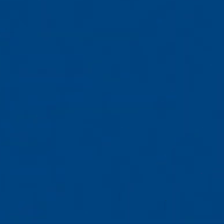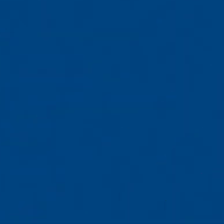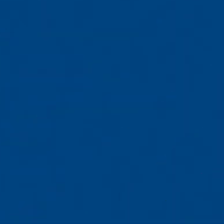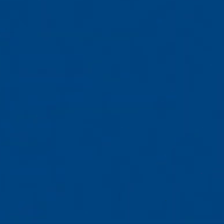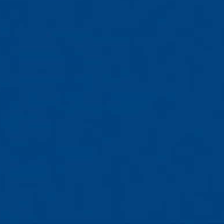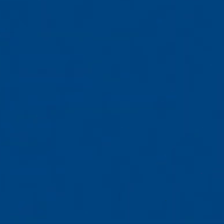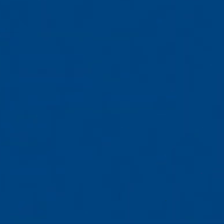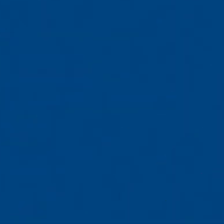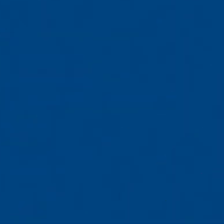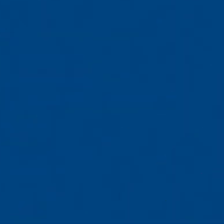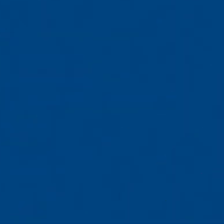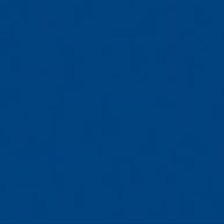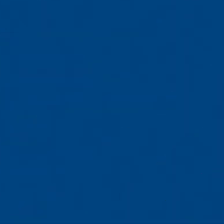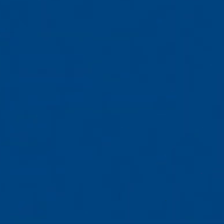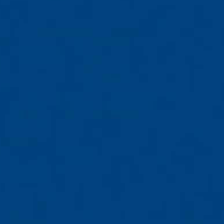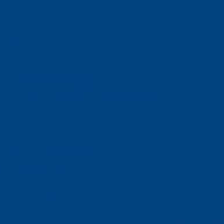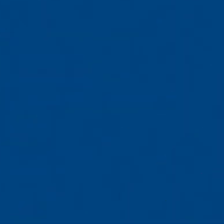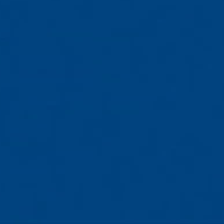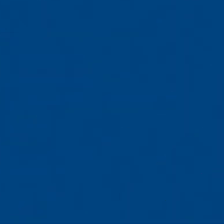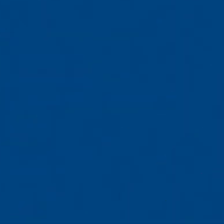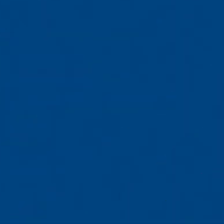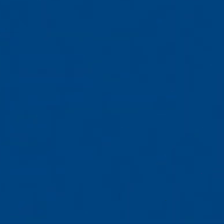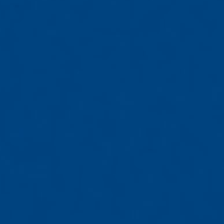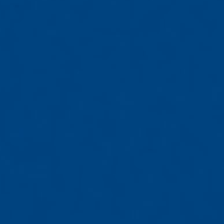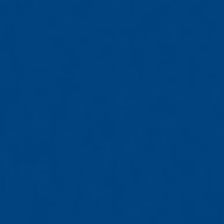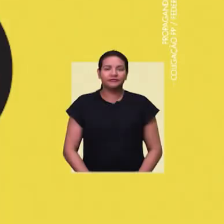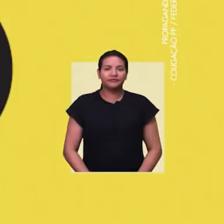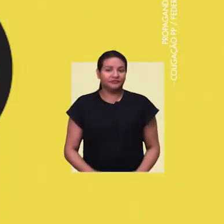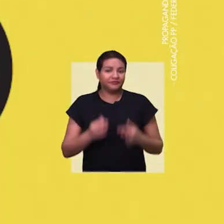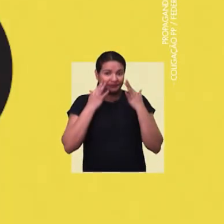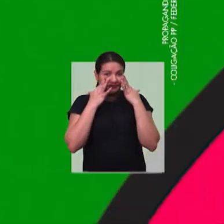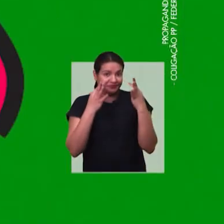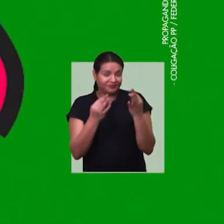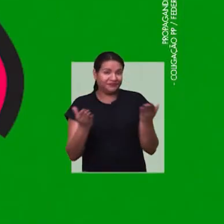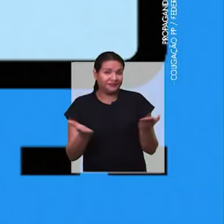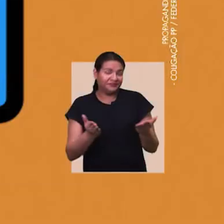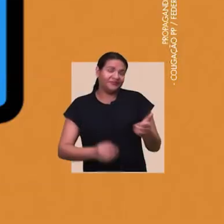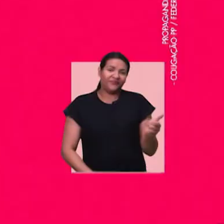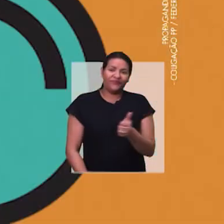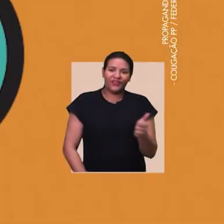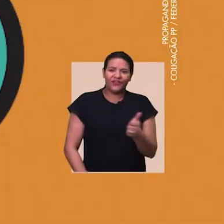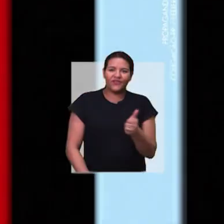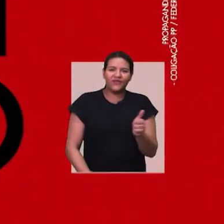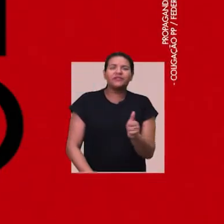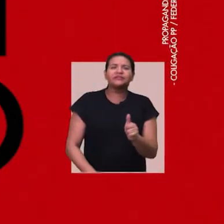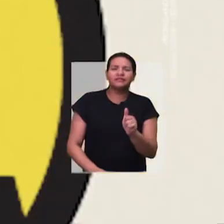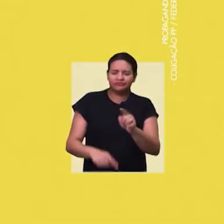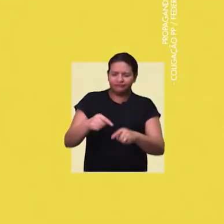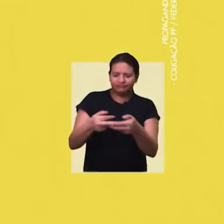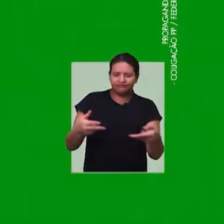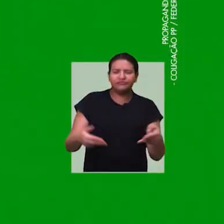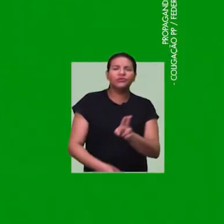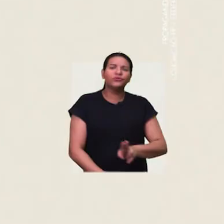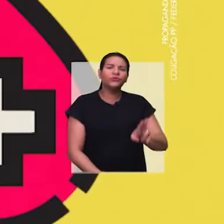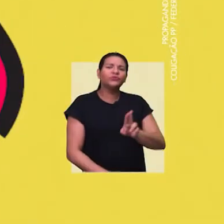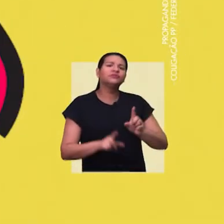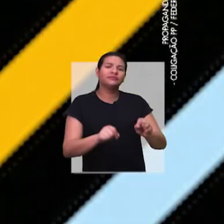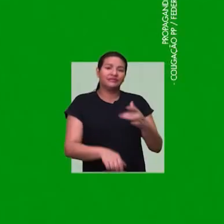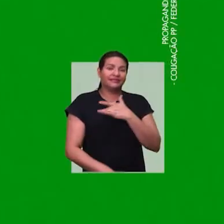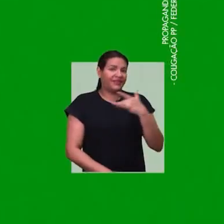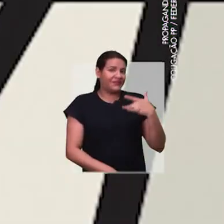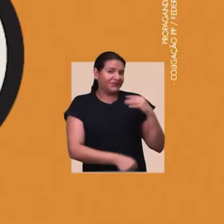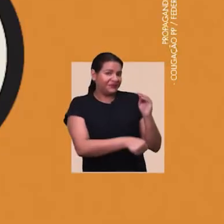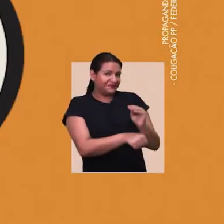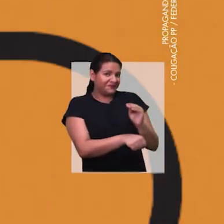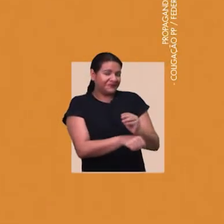Eduardo Paes. O trabalho segue, o Rio avança. Atenção para o top de 11 objetos usados para cuidar da